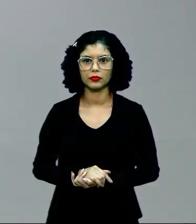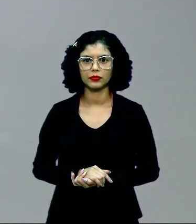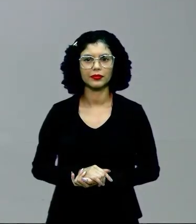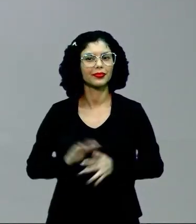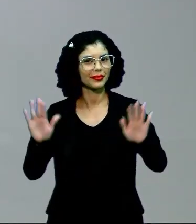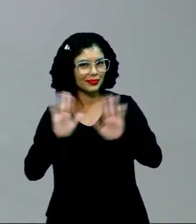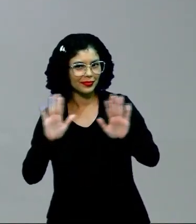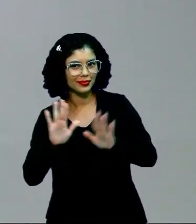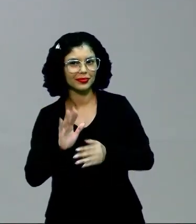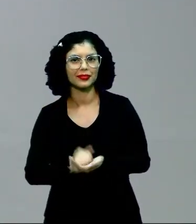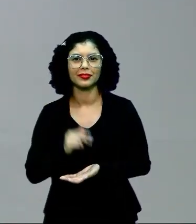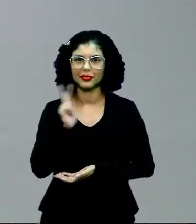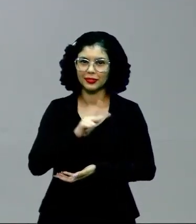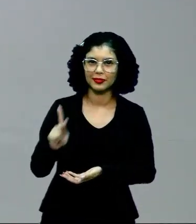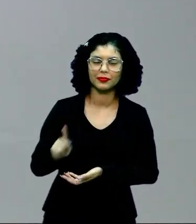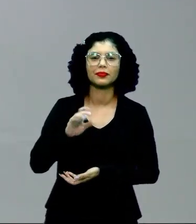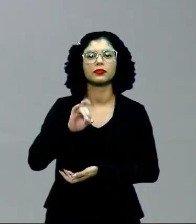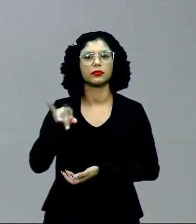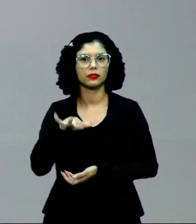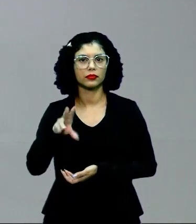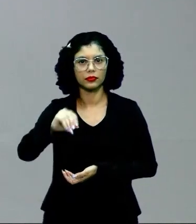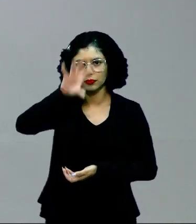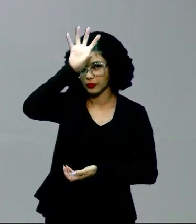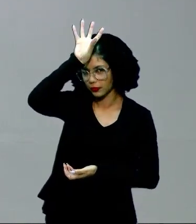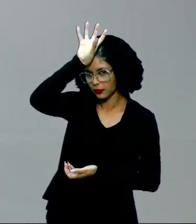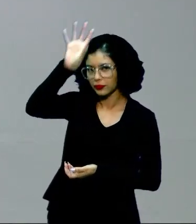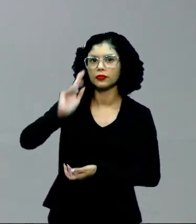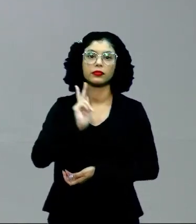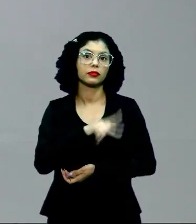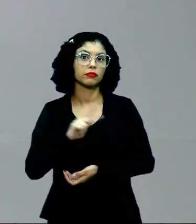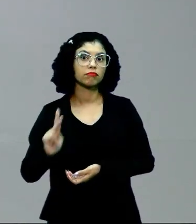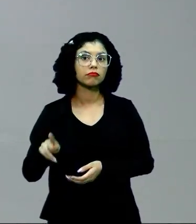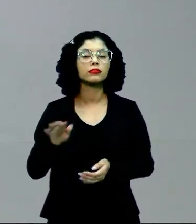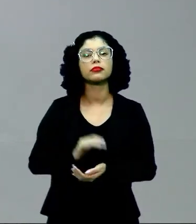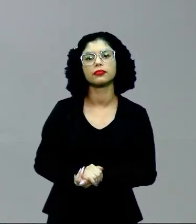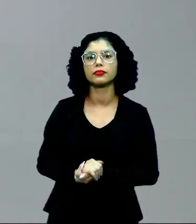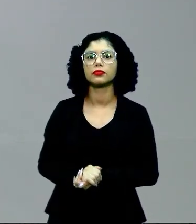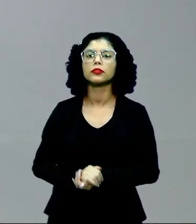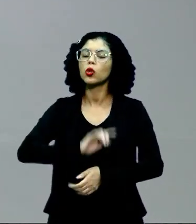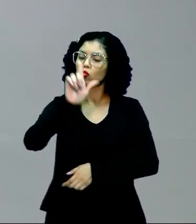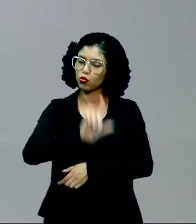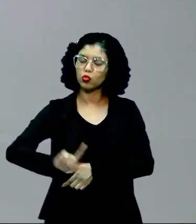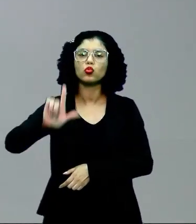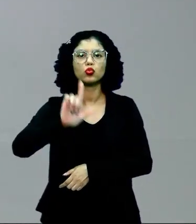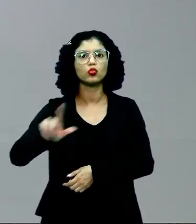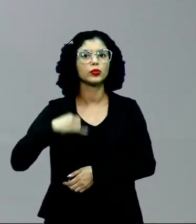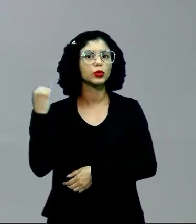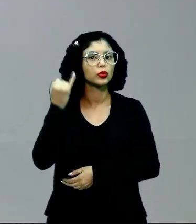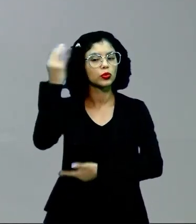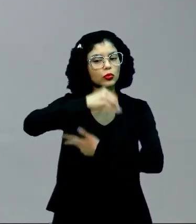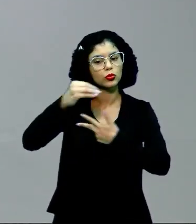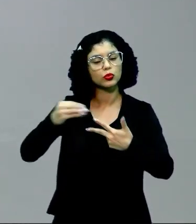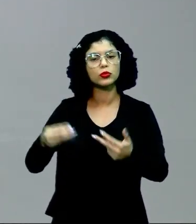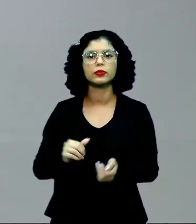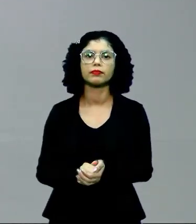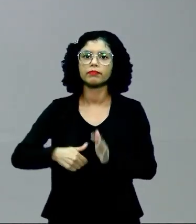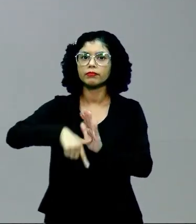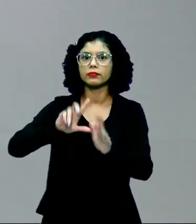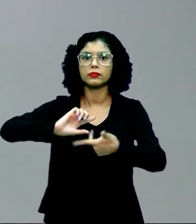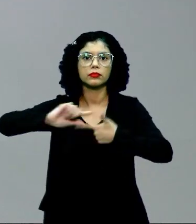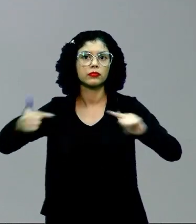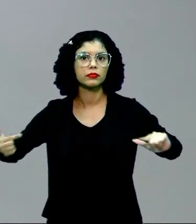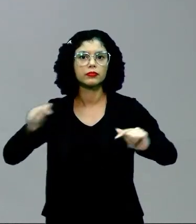Olá, professor Ziel, nossa aula de literatura e um conteúdo importantíssimo para o Enem pré-modernismo.